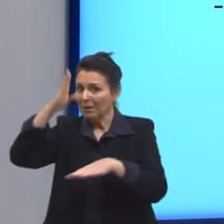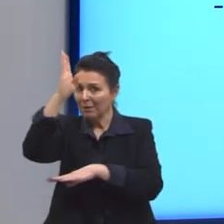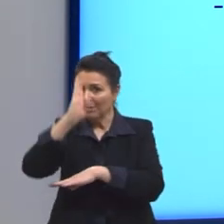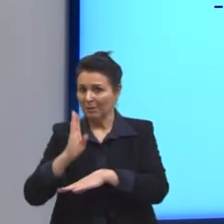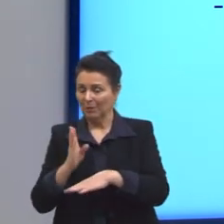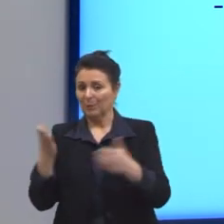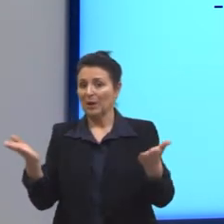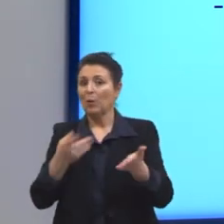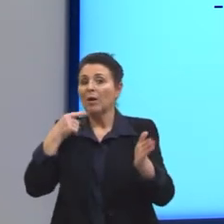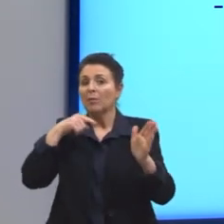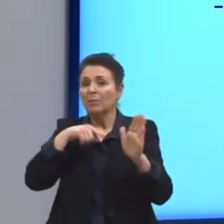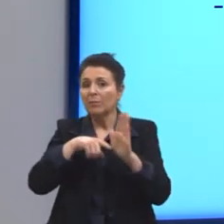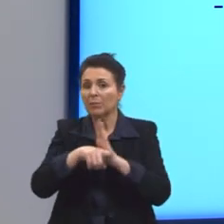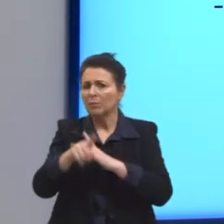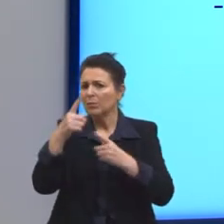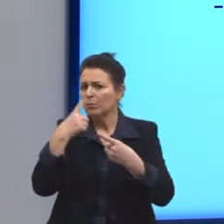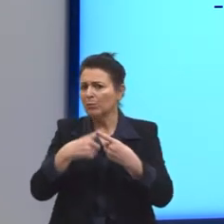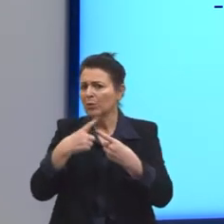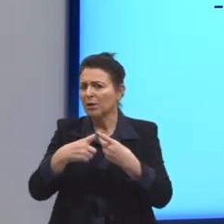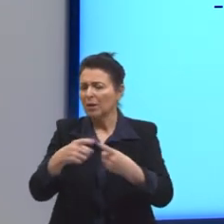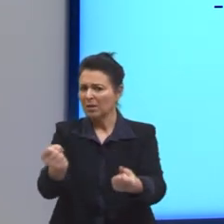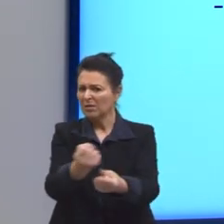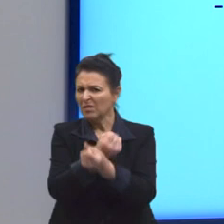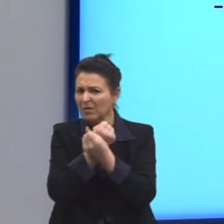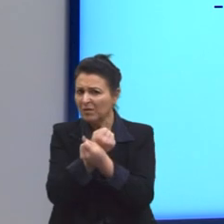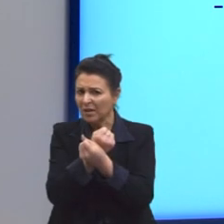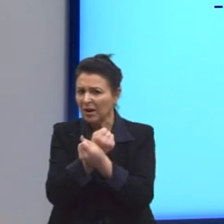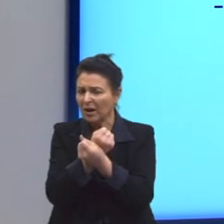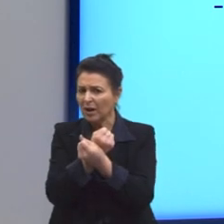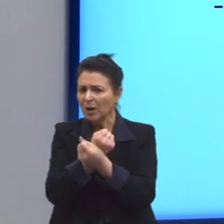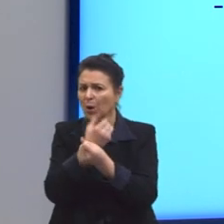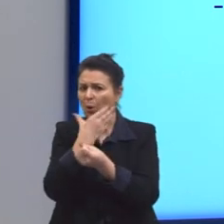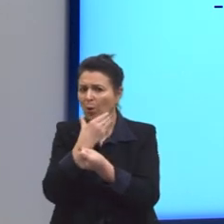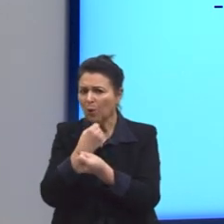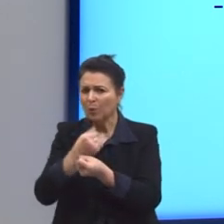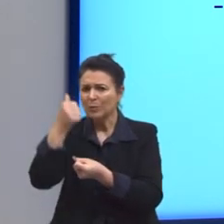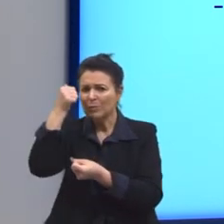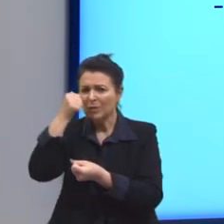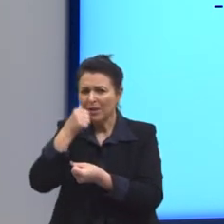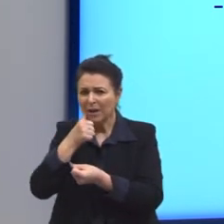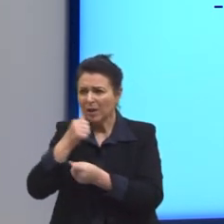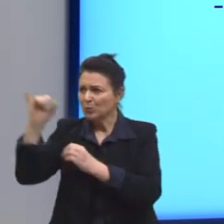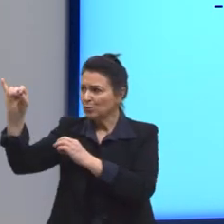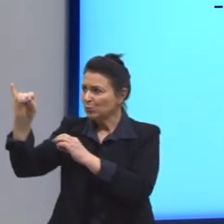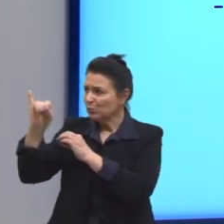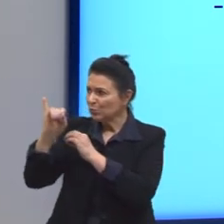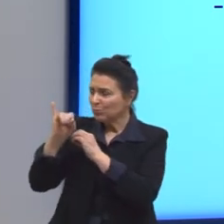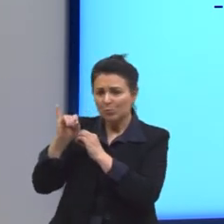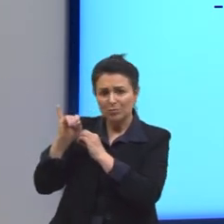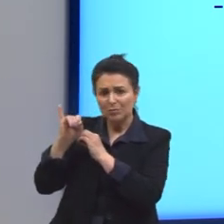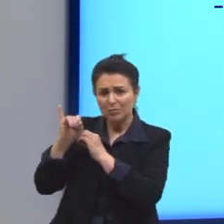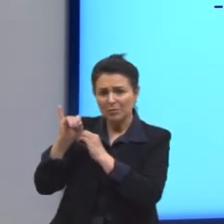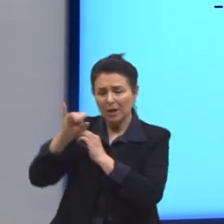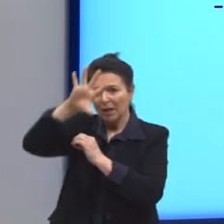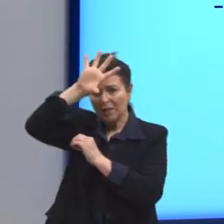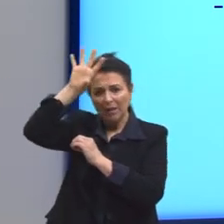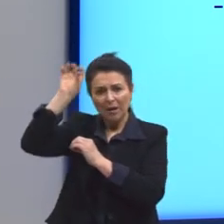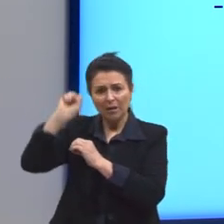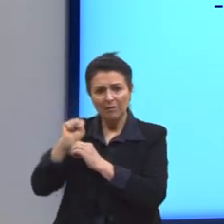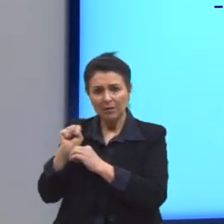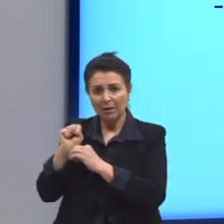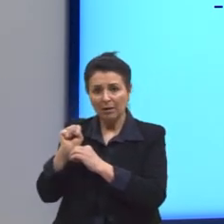pergunta do porquê escravizar africanos e ressaltar isso. O tráfico transatlântico de africanos era muito